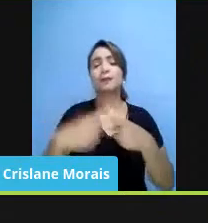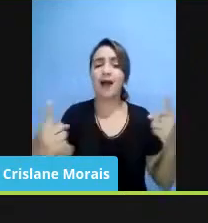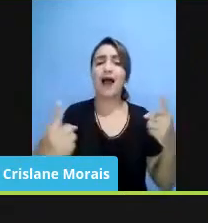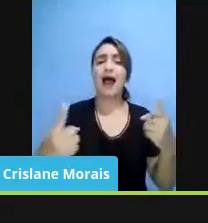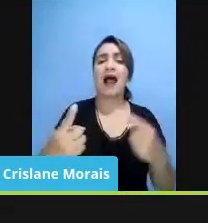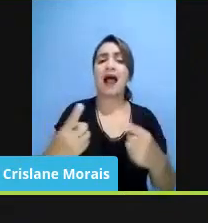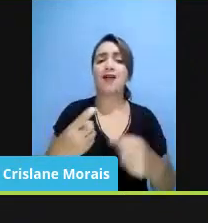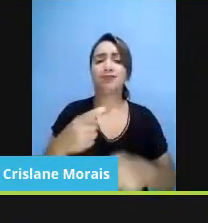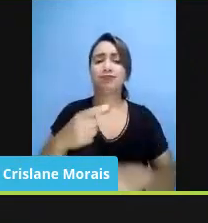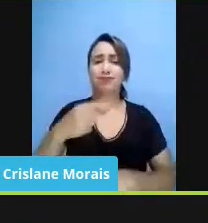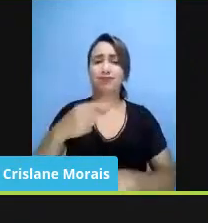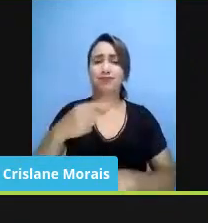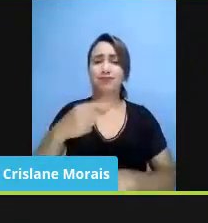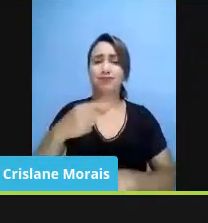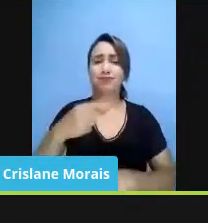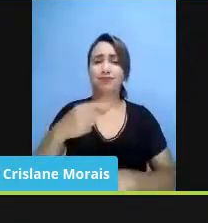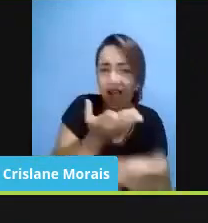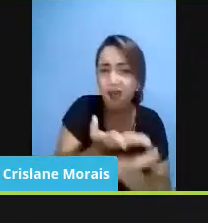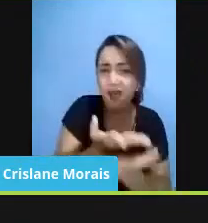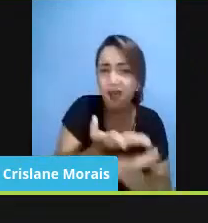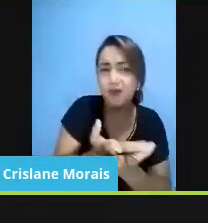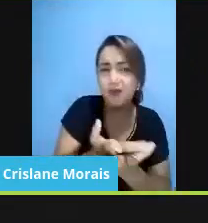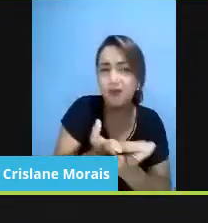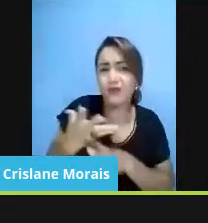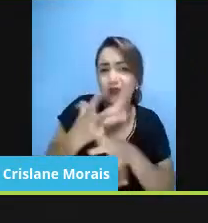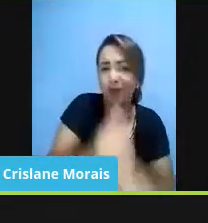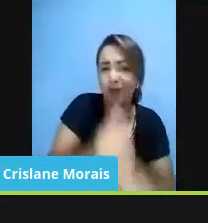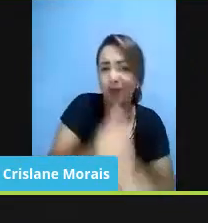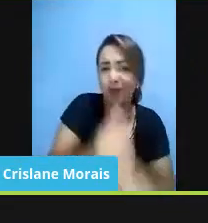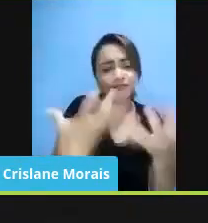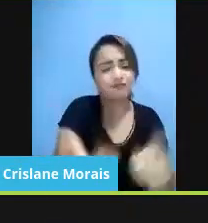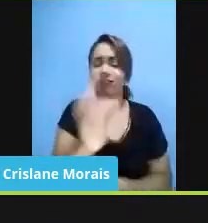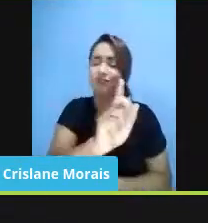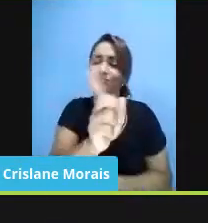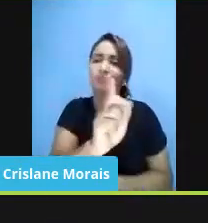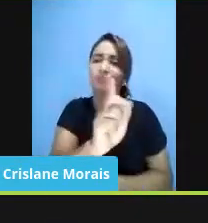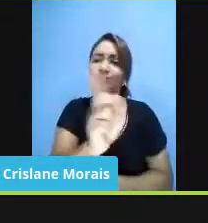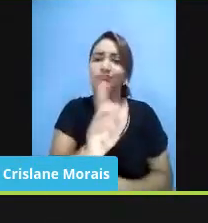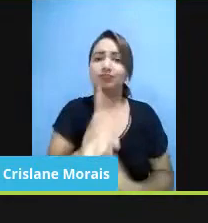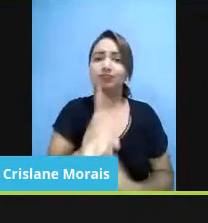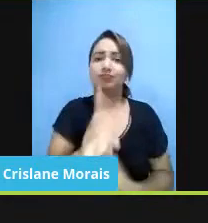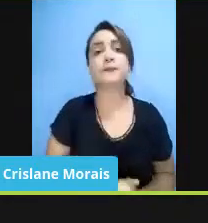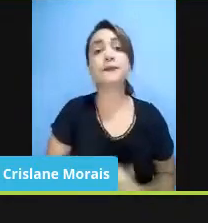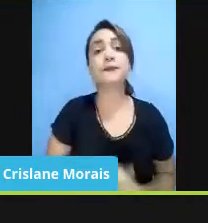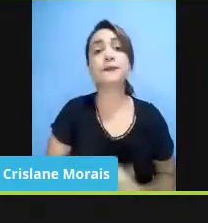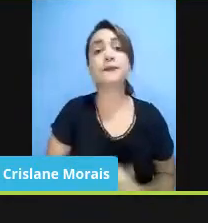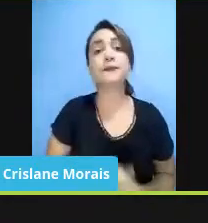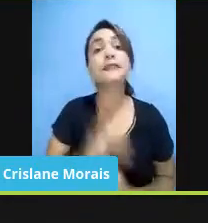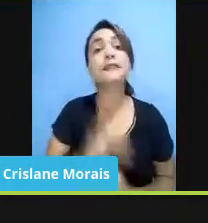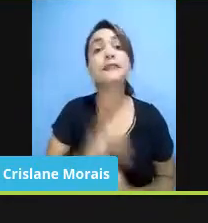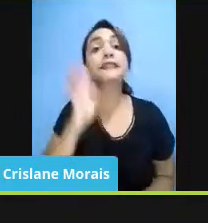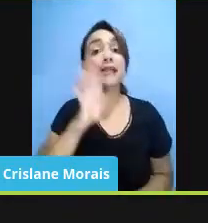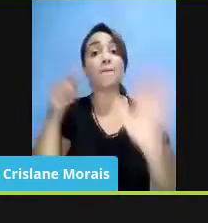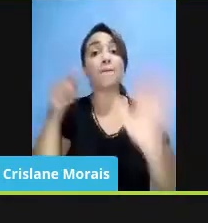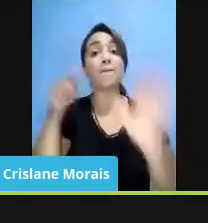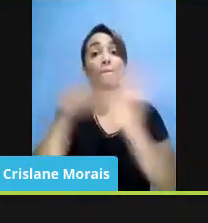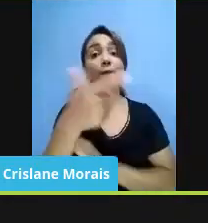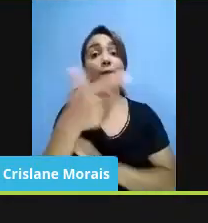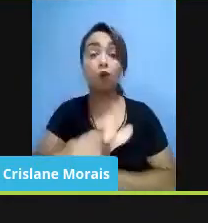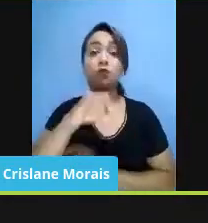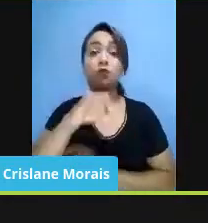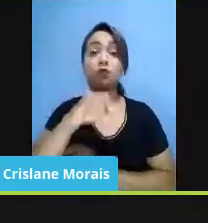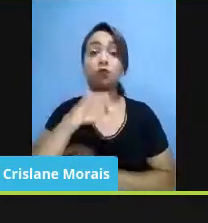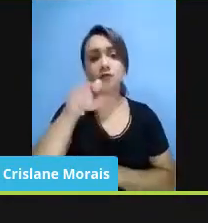eu, de maneira alguma, admito. Tá, legal. Vamos para mais uma aqui. Antes, pessoal, quem está